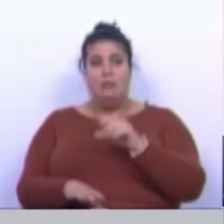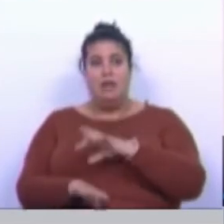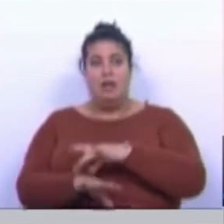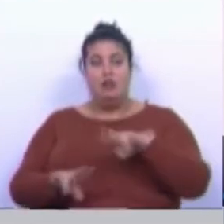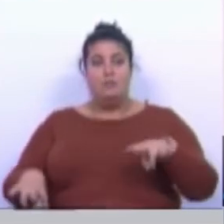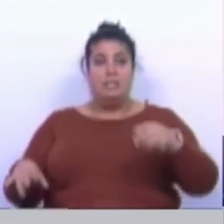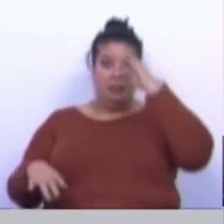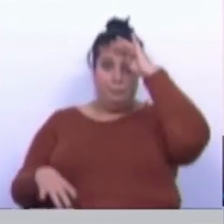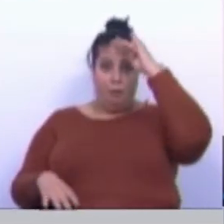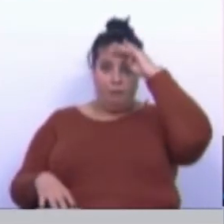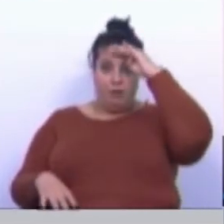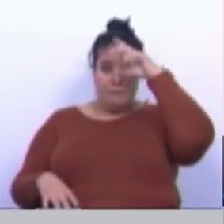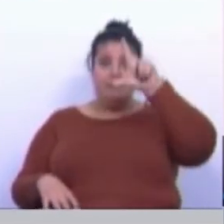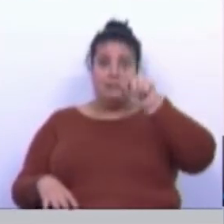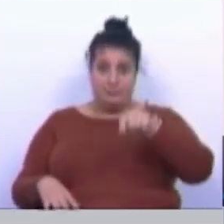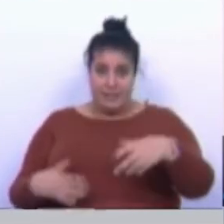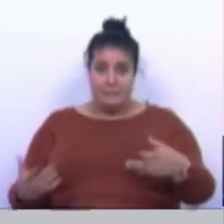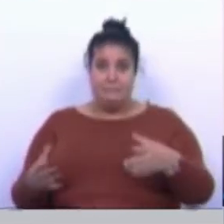a Póvoa de Varzim também.